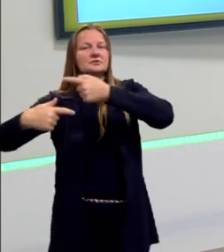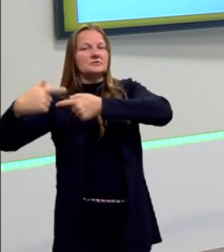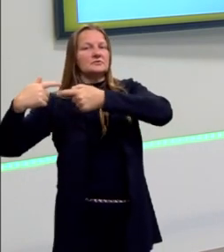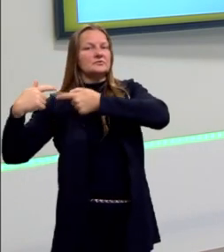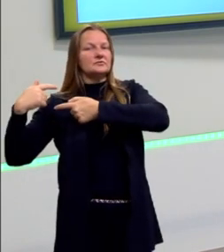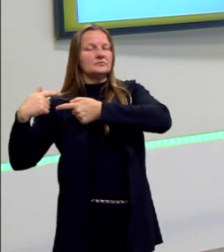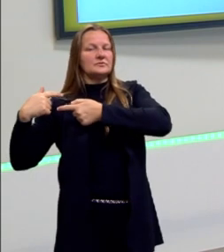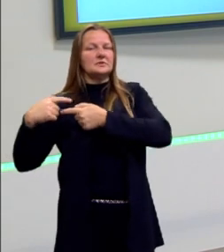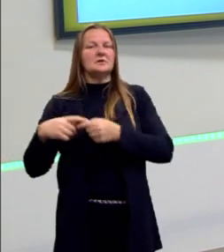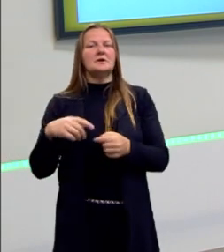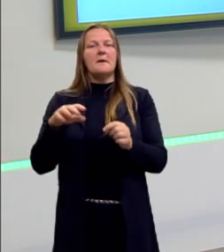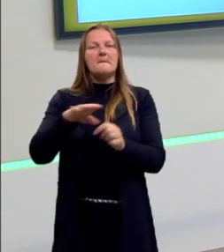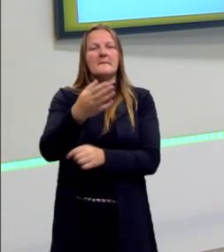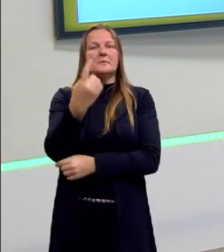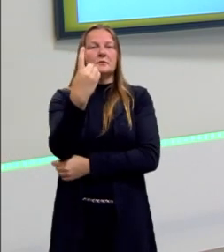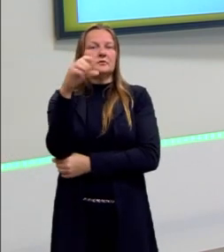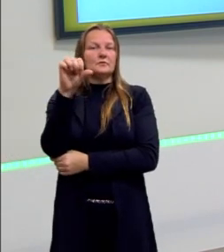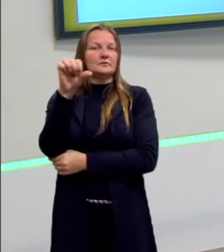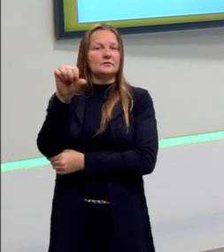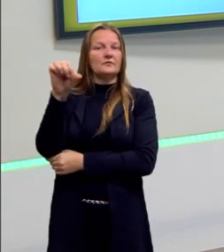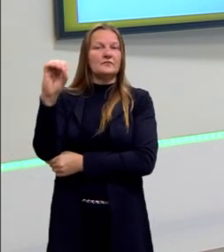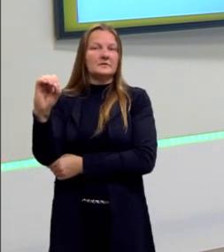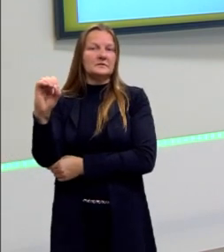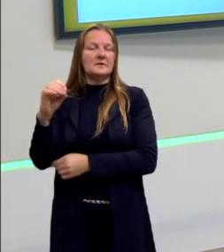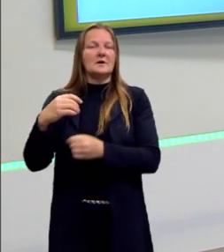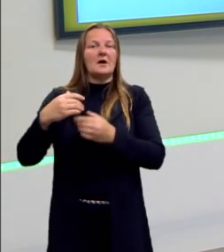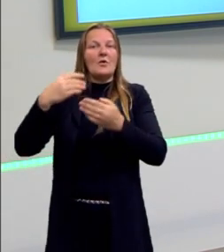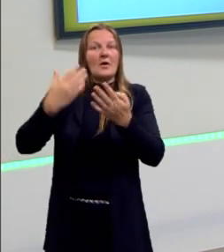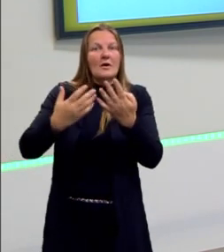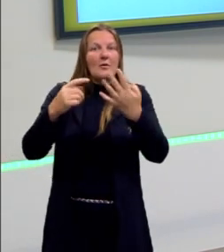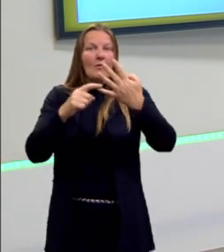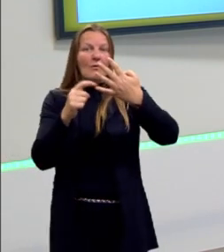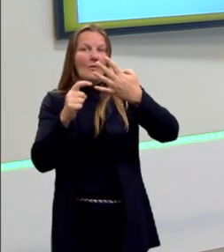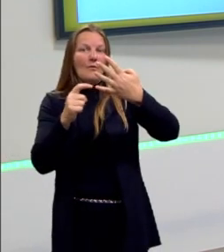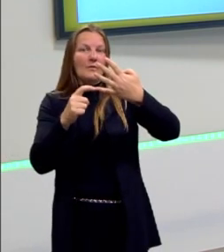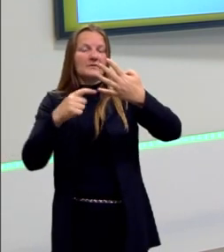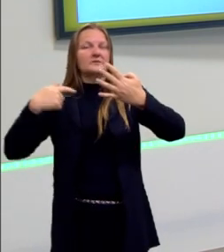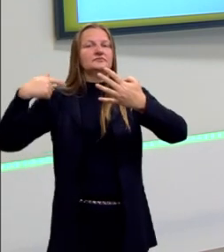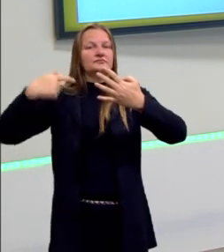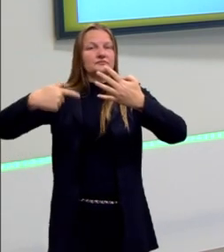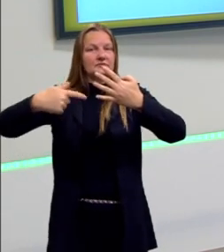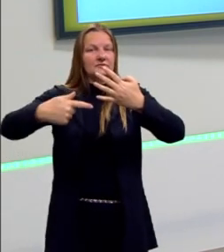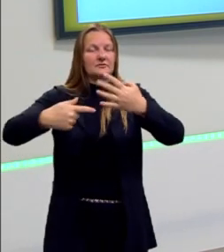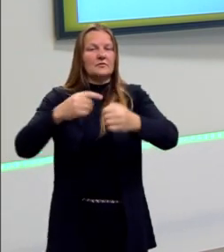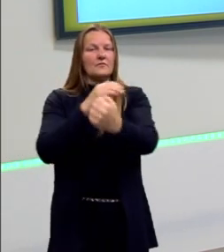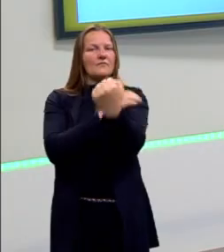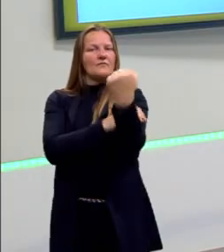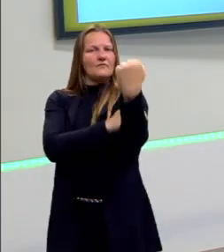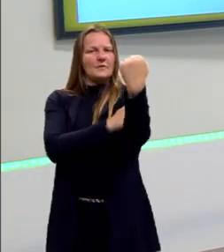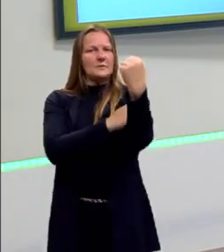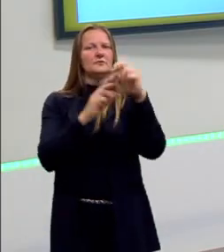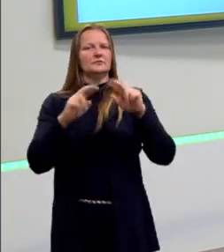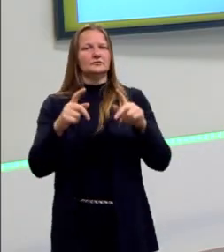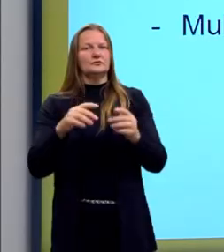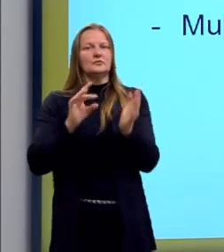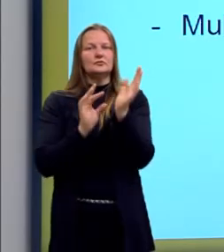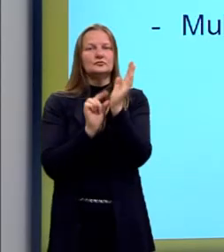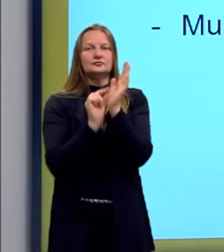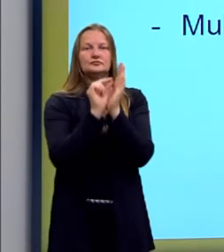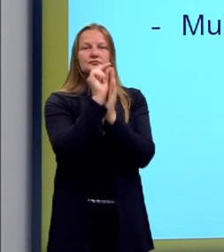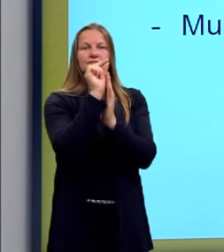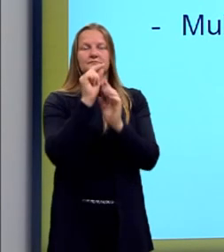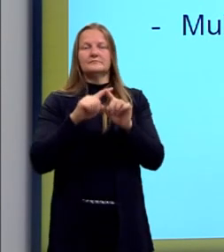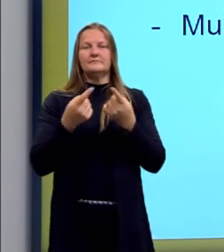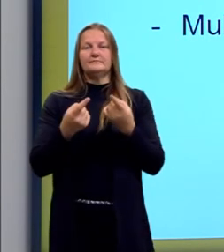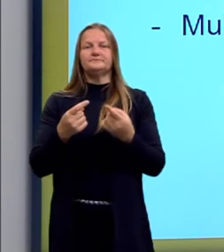terceira geração nos anos 90 e agora a gente estaria vivendo uma espécie de quarta geração do feminismo, um feminismo digital. E